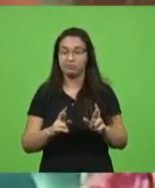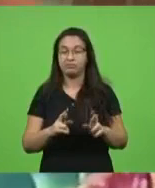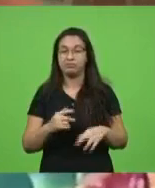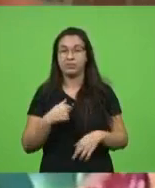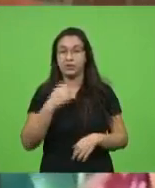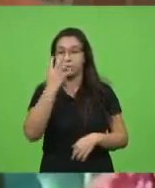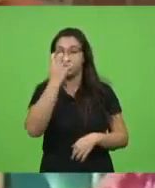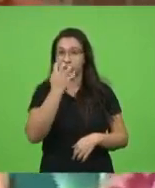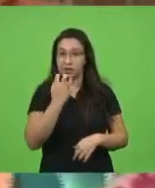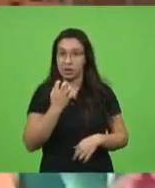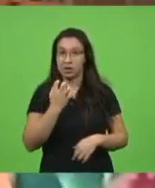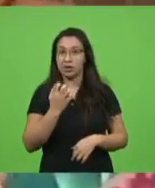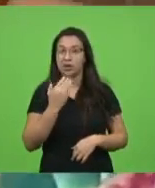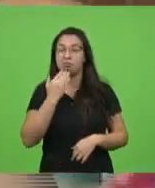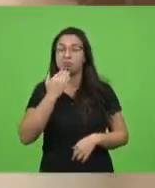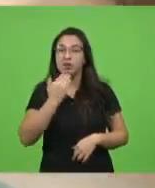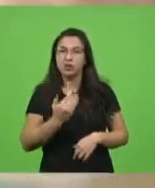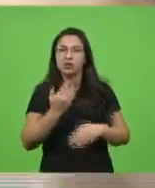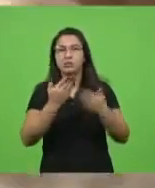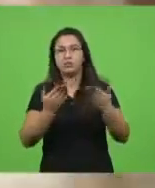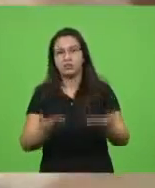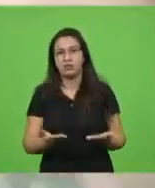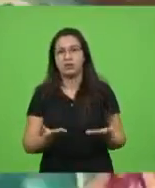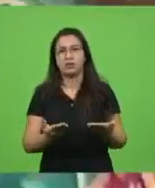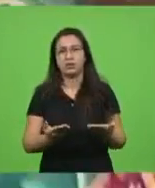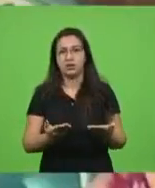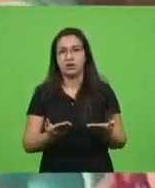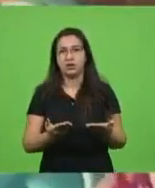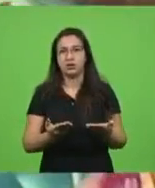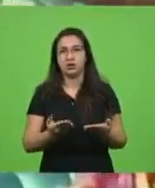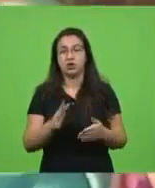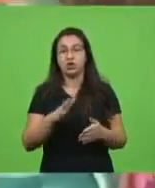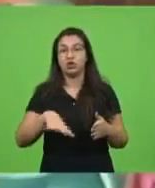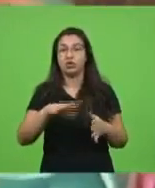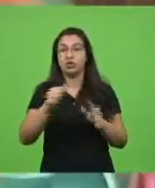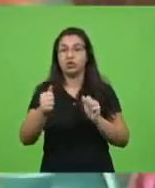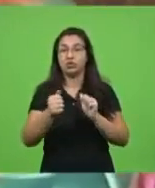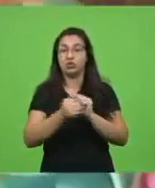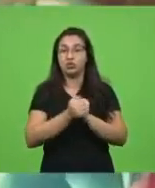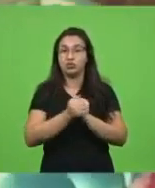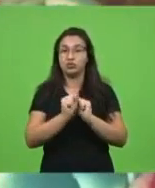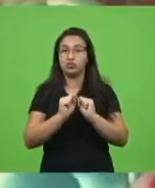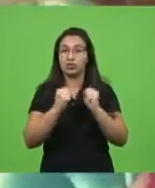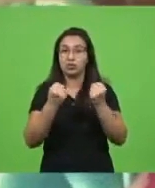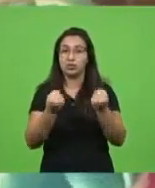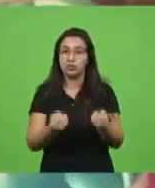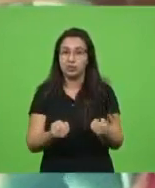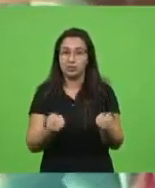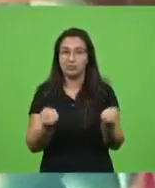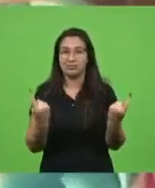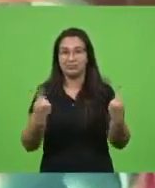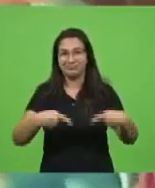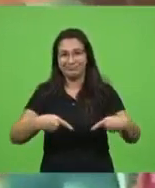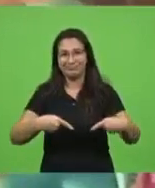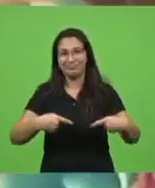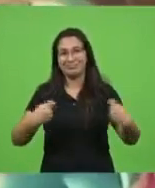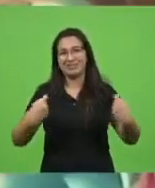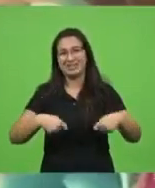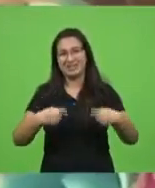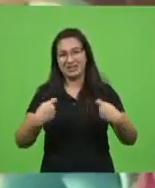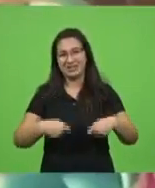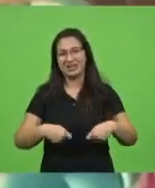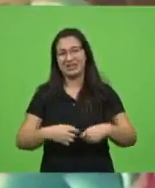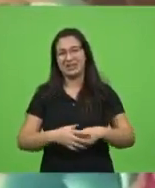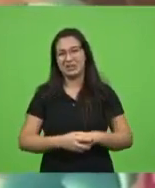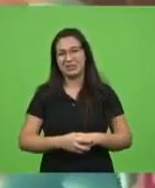venho pedir aos senhores e senhoras para nós juntos enfrentarmos essa batalha de um novo Brasil